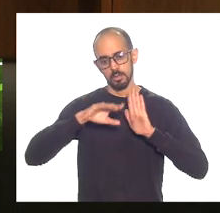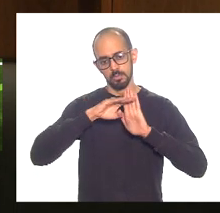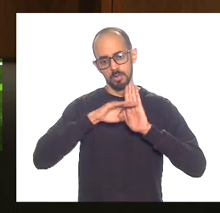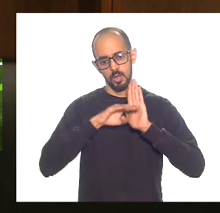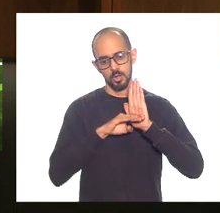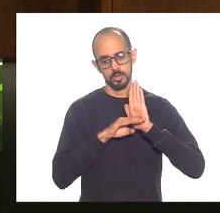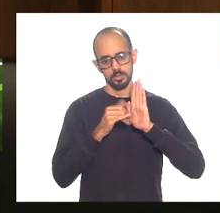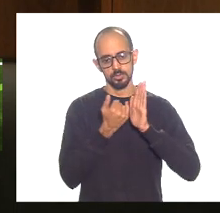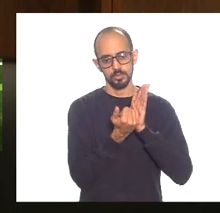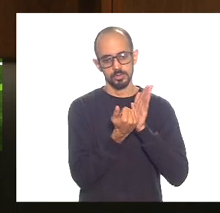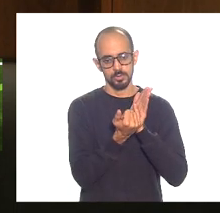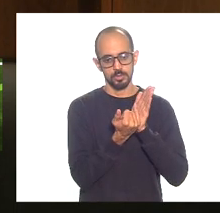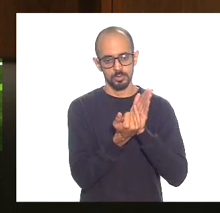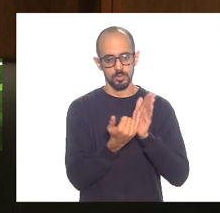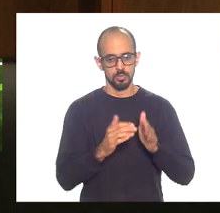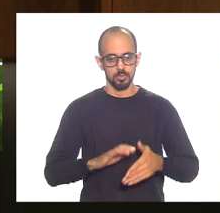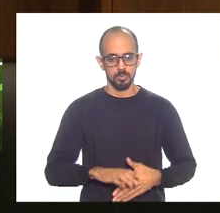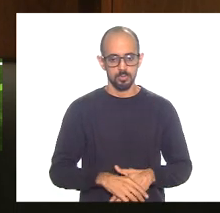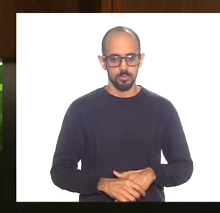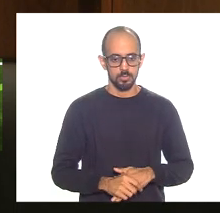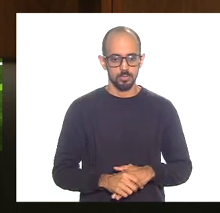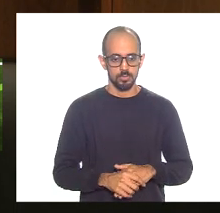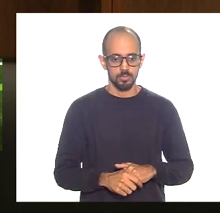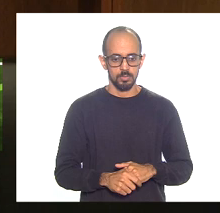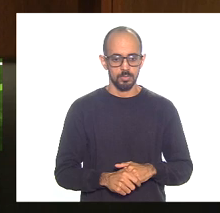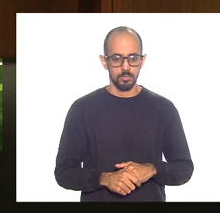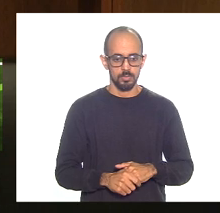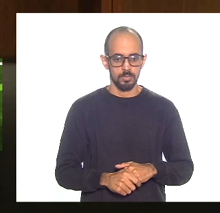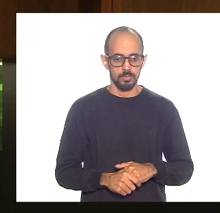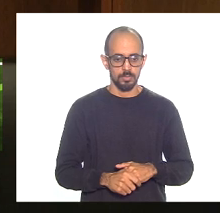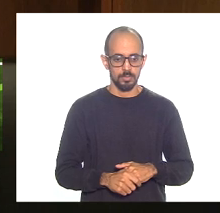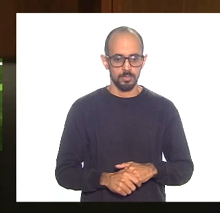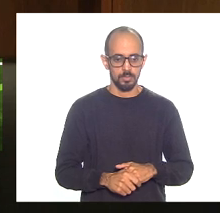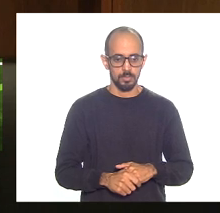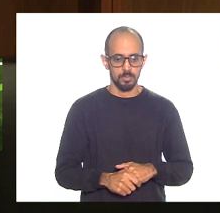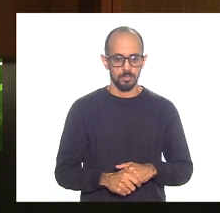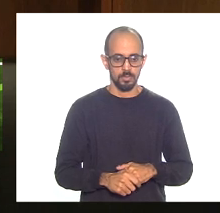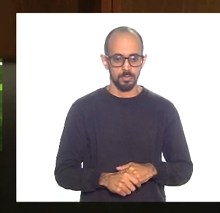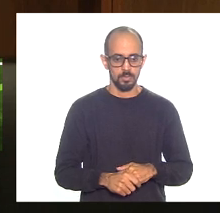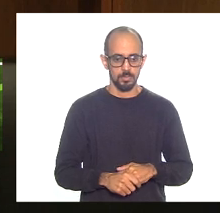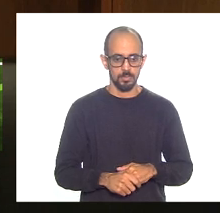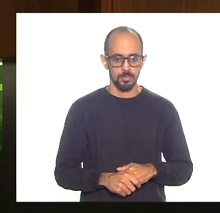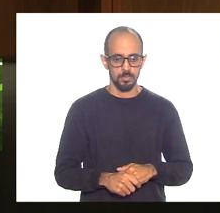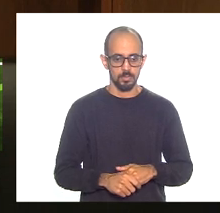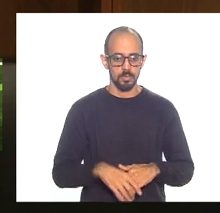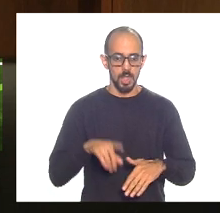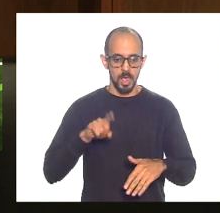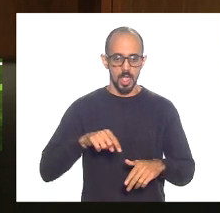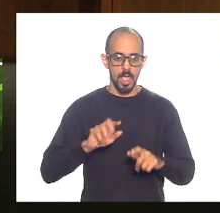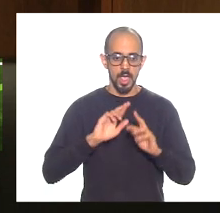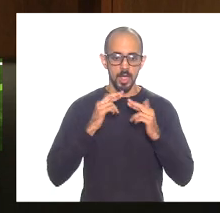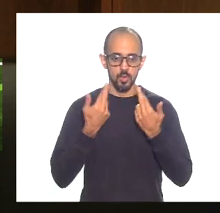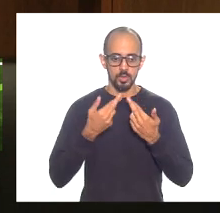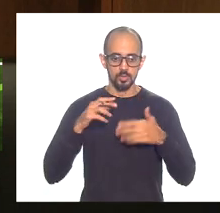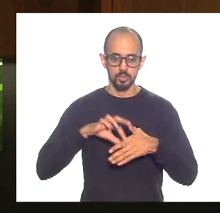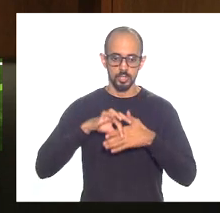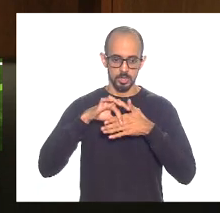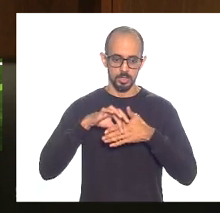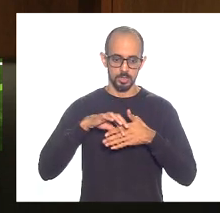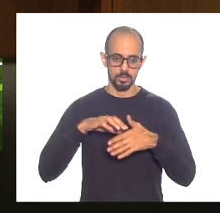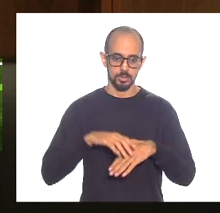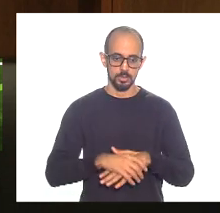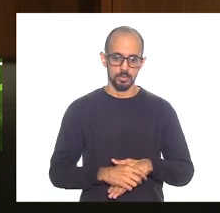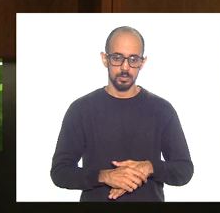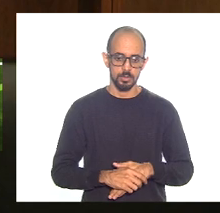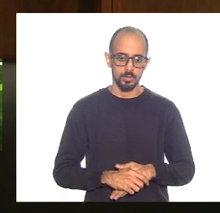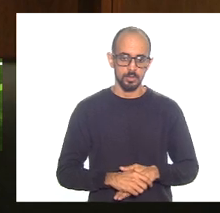ah perdão eu pensei que fosse de líderes tá bom é de líderes pode me escrever por favor é de líderes obrigado obrigado ok